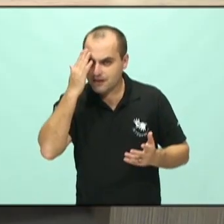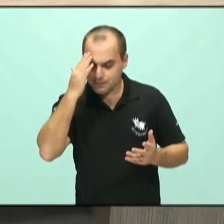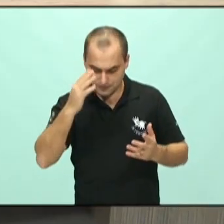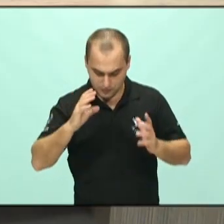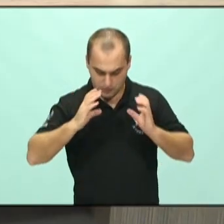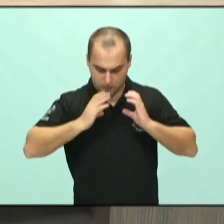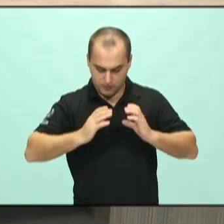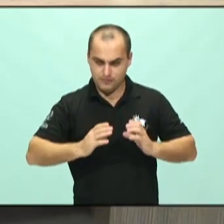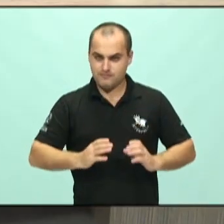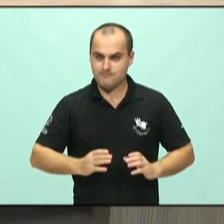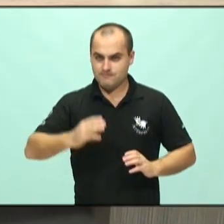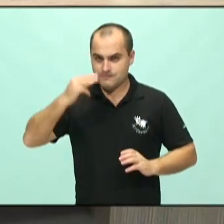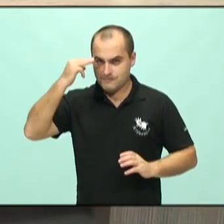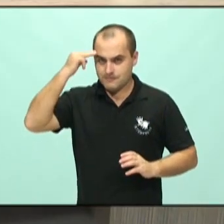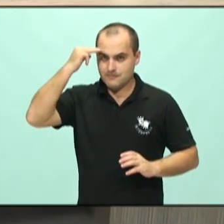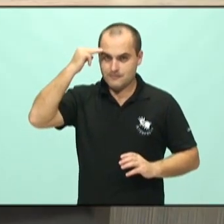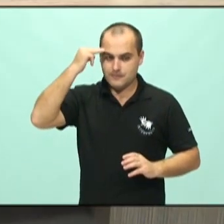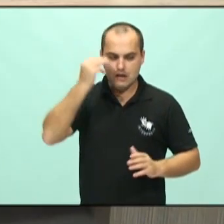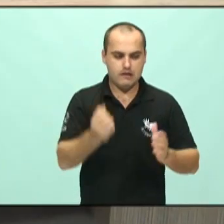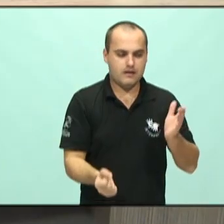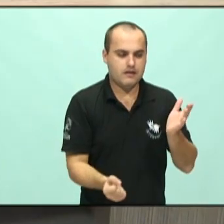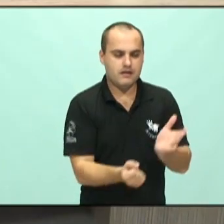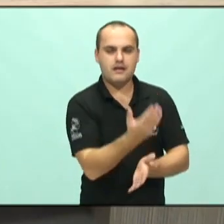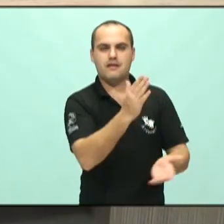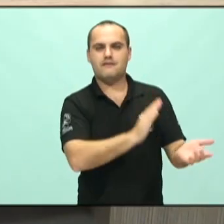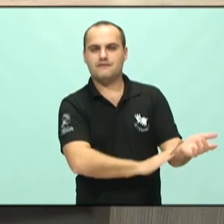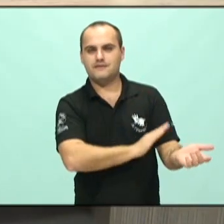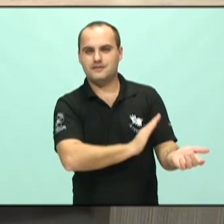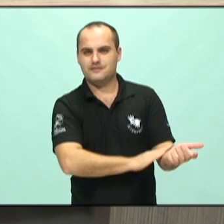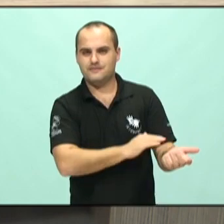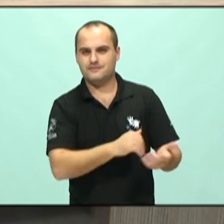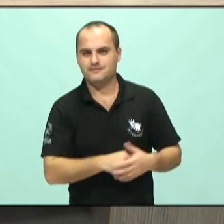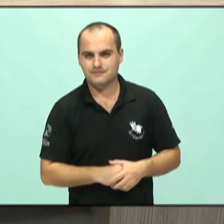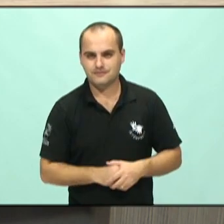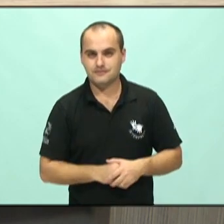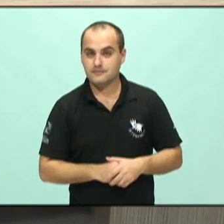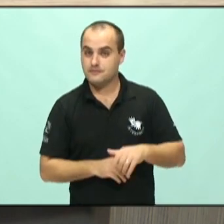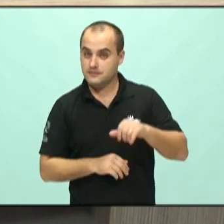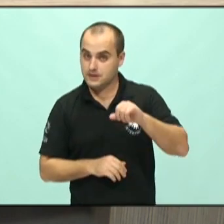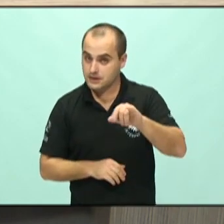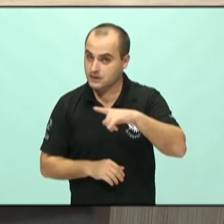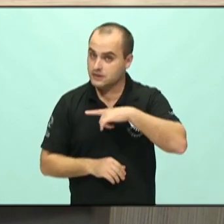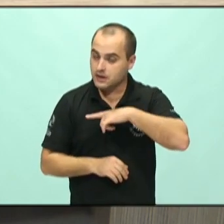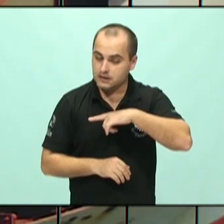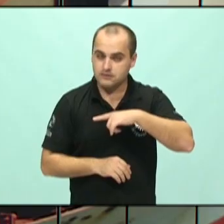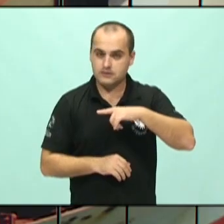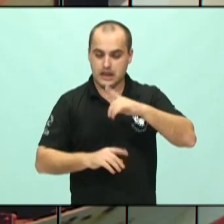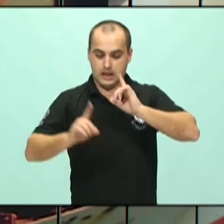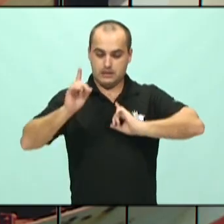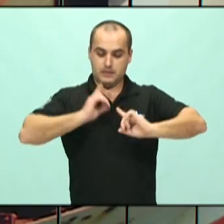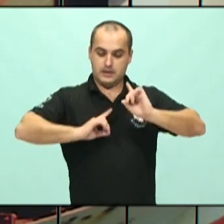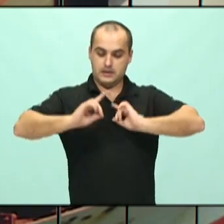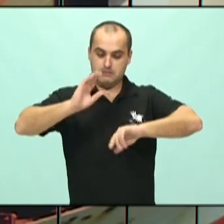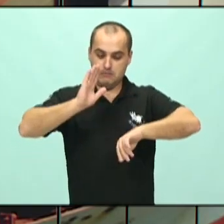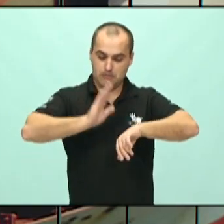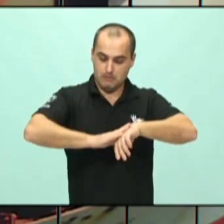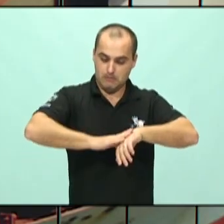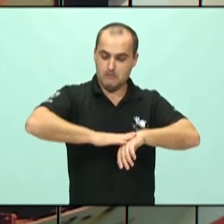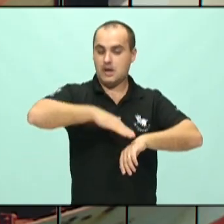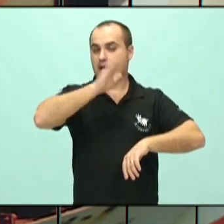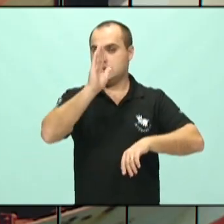emocional, gera um vício. E quando temos o vício além dos processos depressivos, geralmente